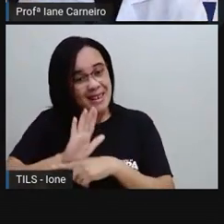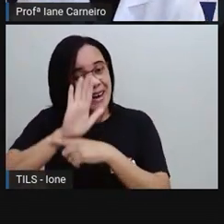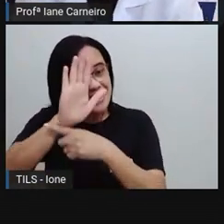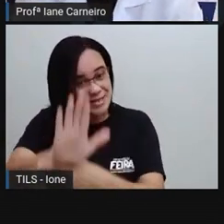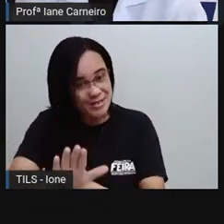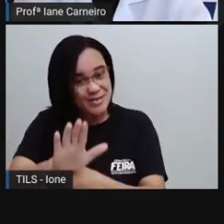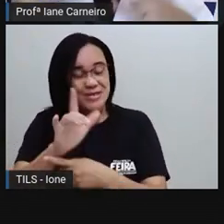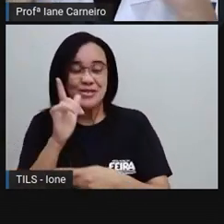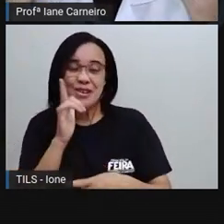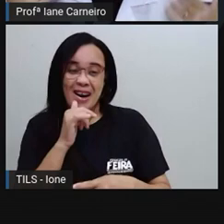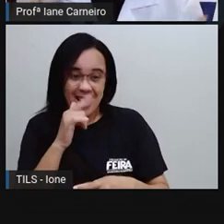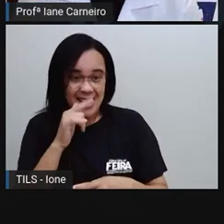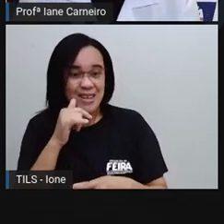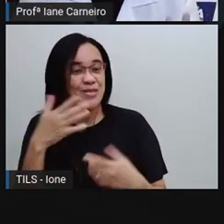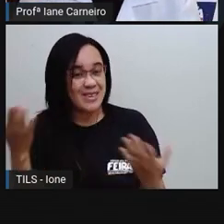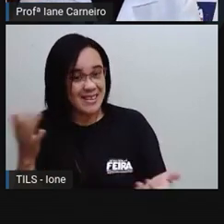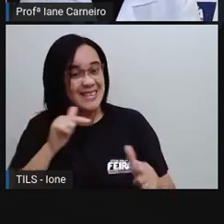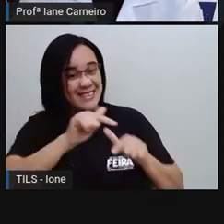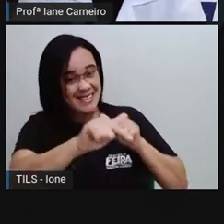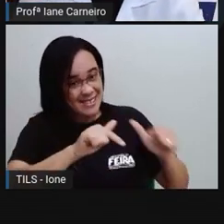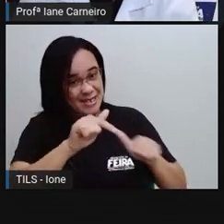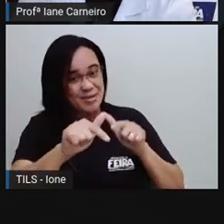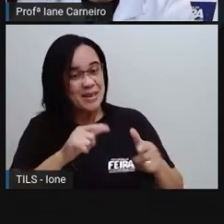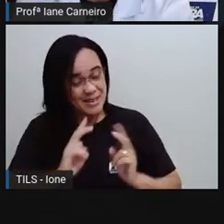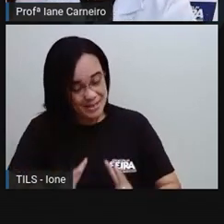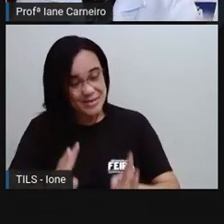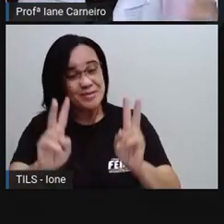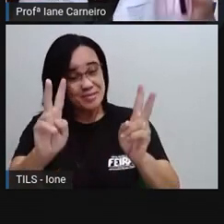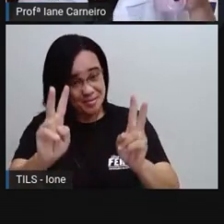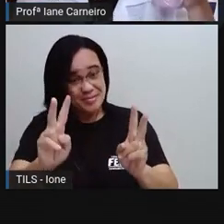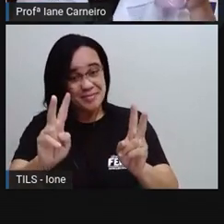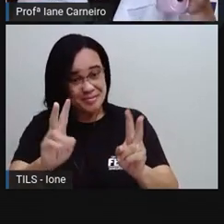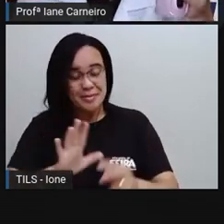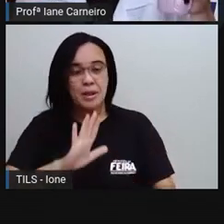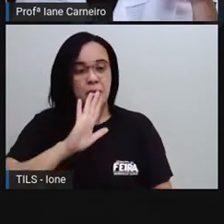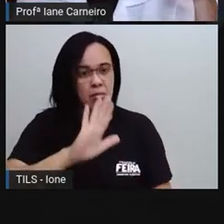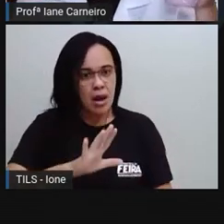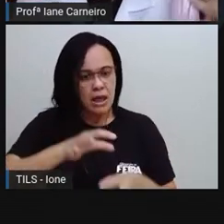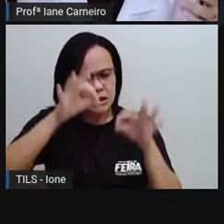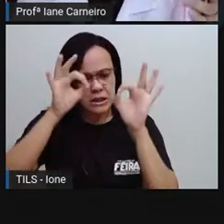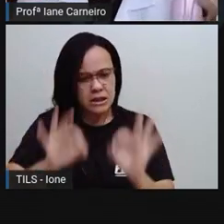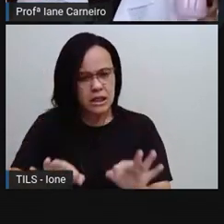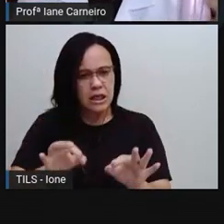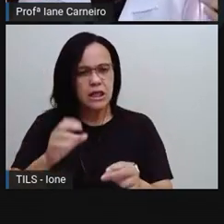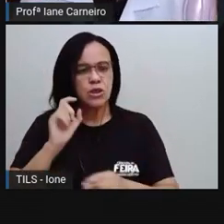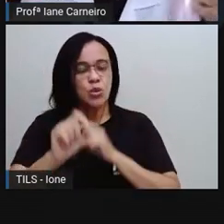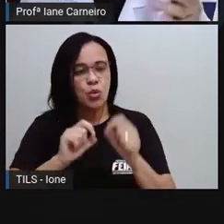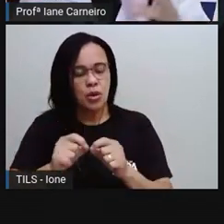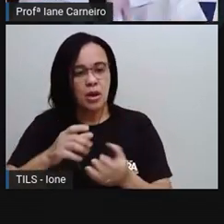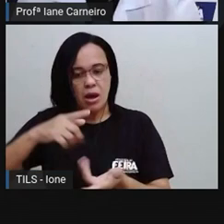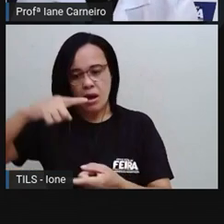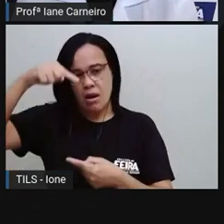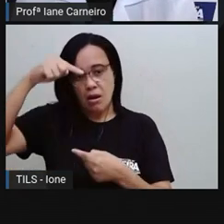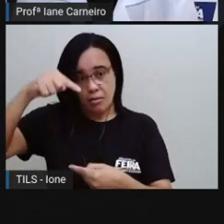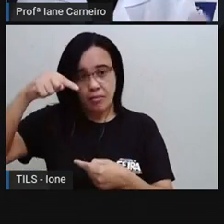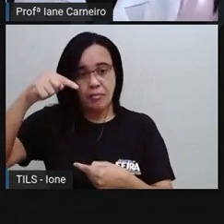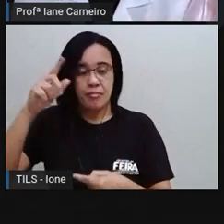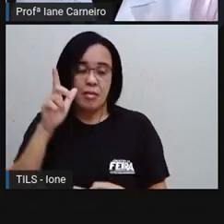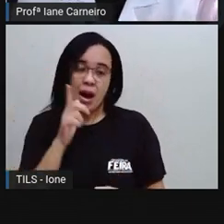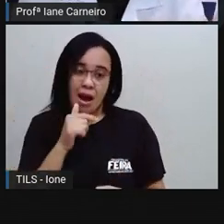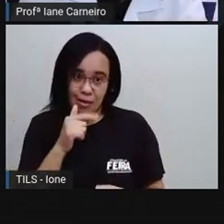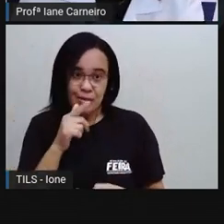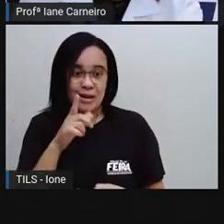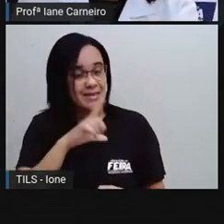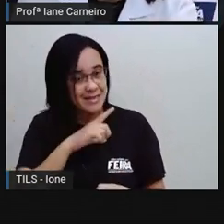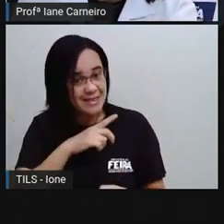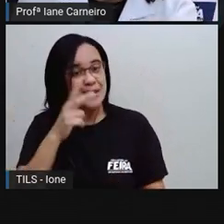não parar de trabalhar e ainda me mantive hidratada. Mas o correto é fazer o quê? Levar a garrafinha de água junto com você. Então,